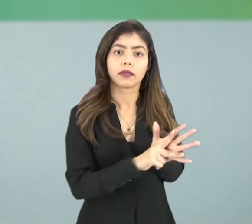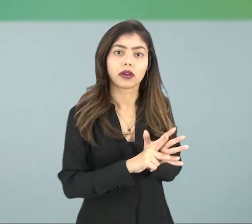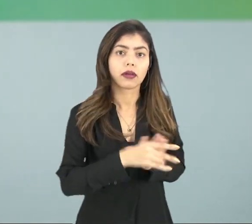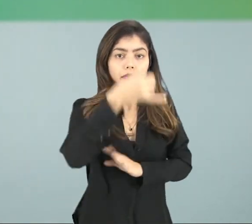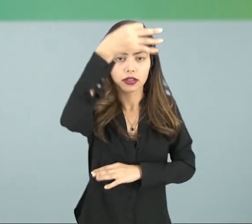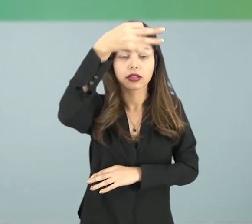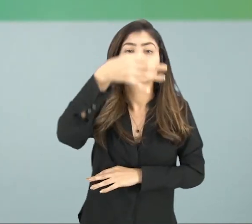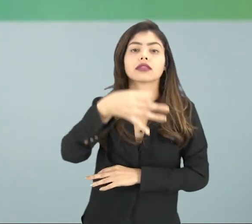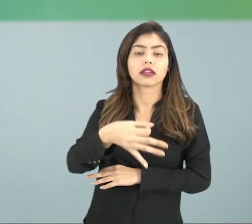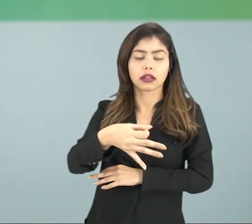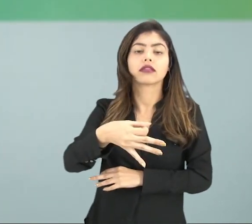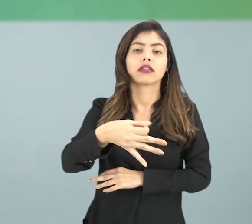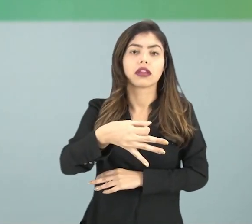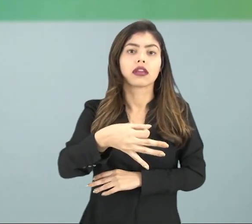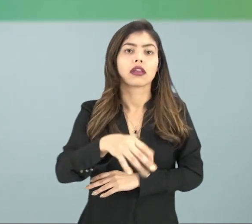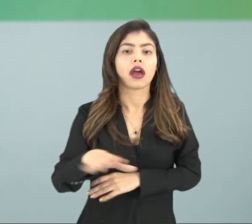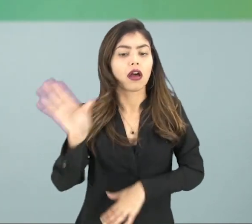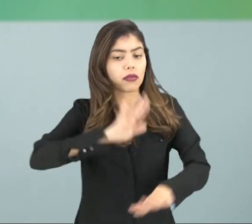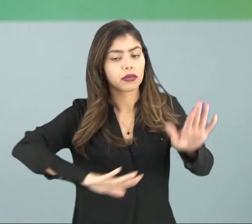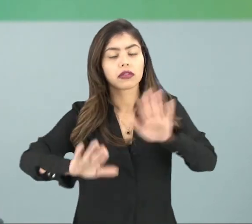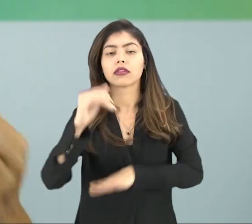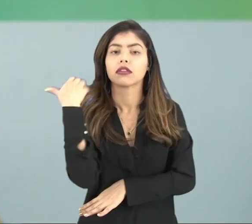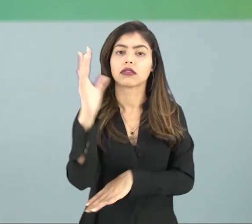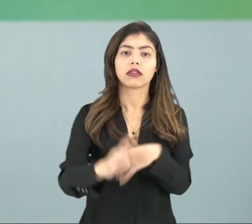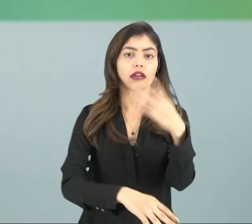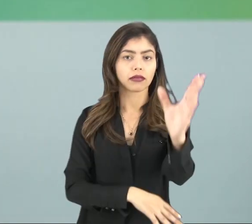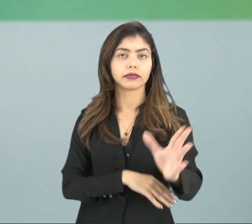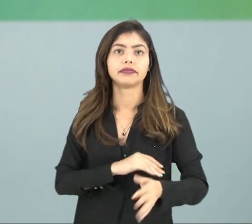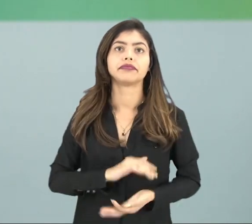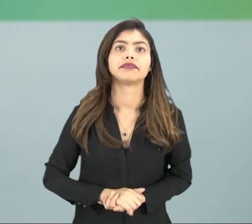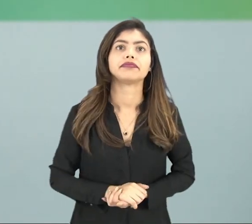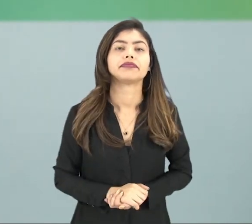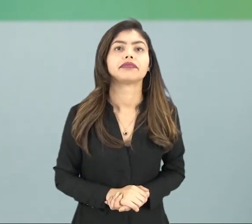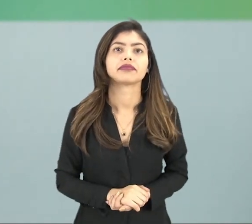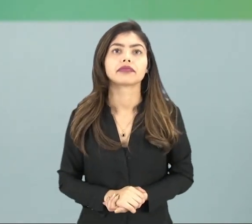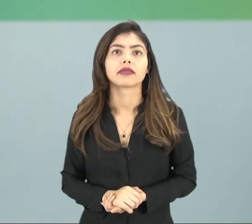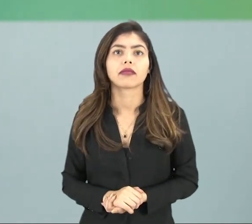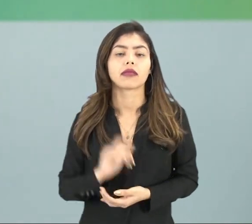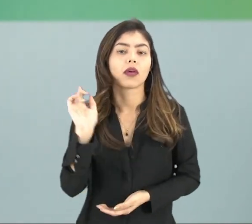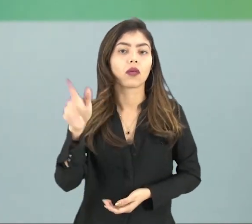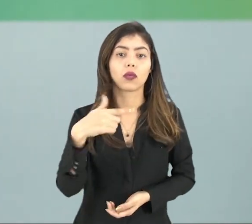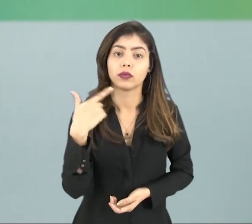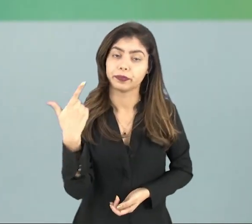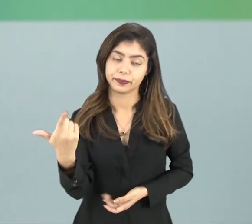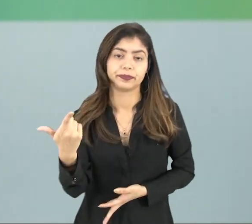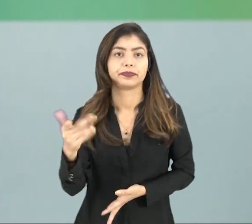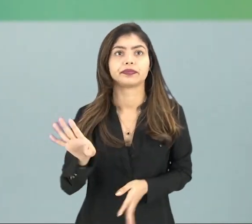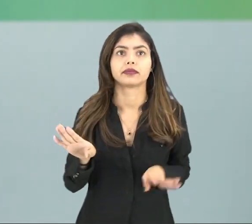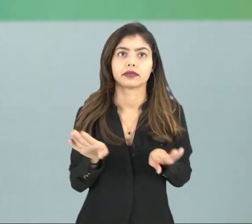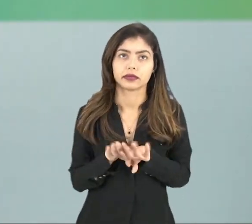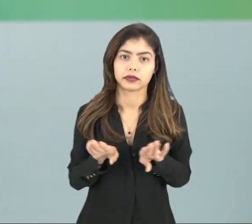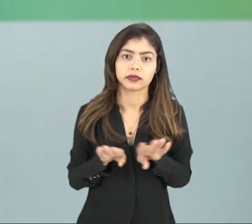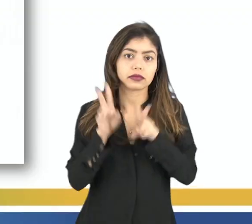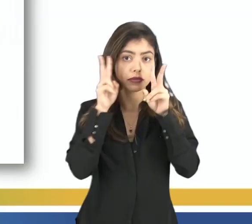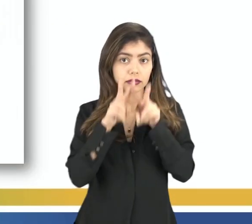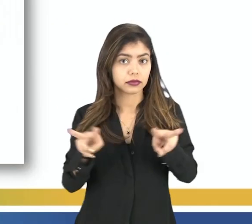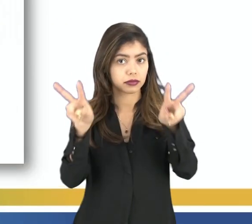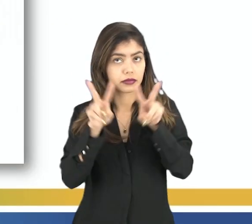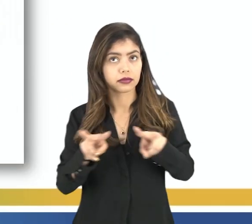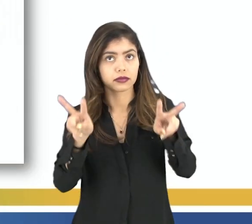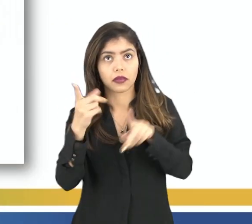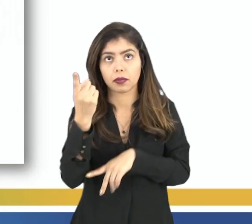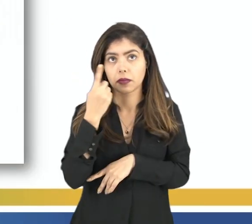adequada no que diz respeito à preservação. O outro aspecto, conforme vocês podem visualizar e